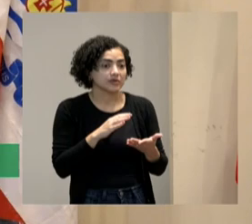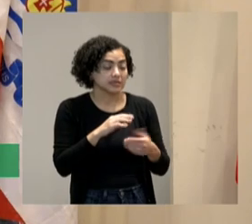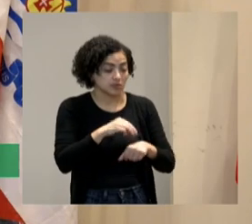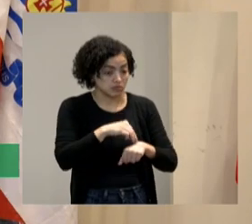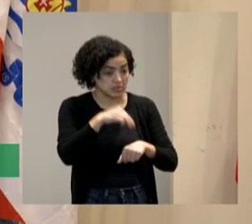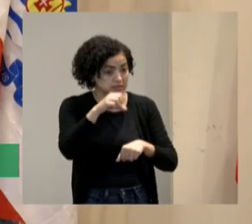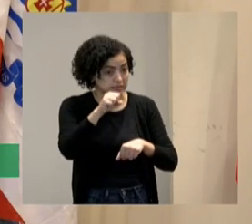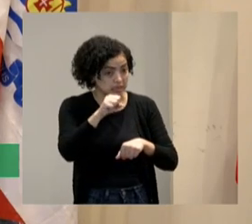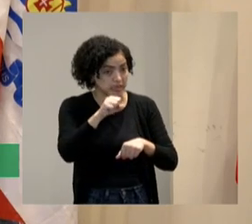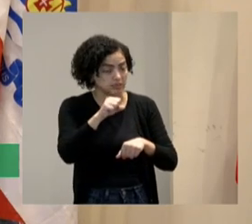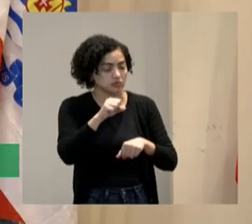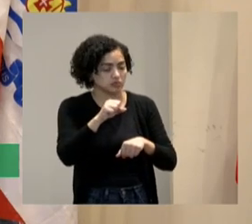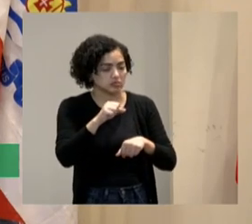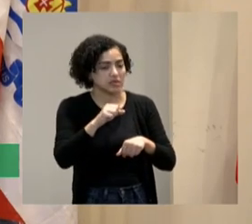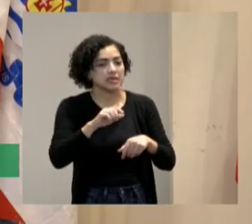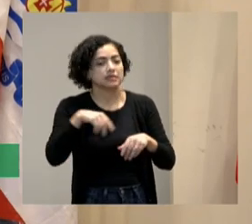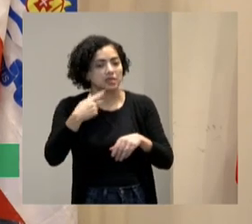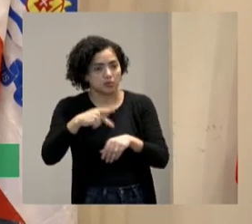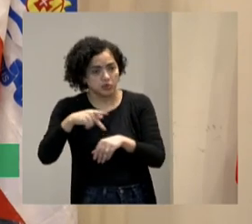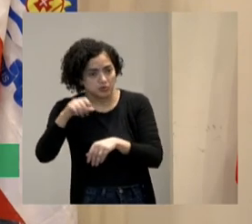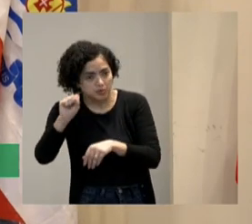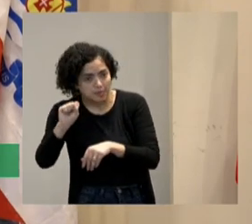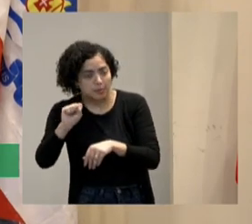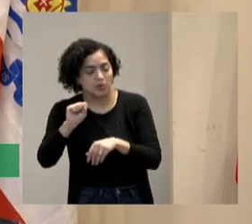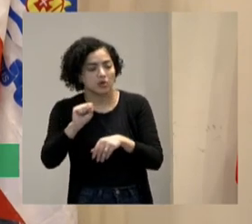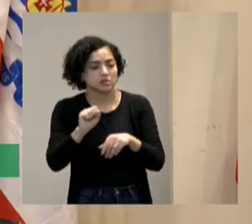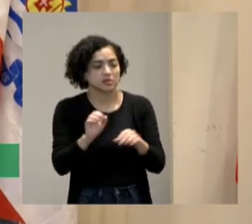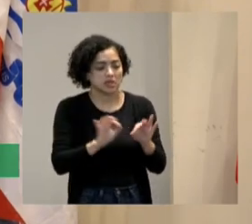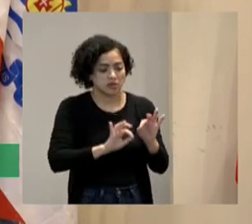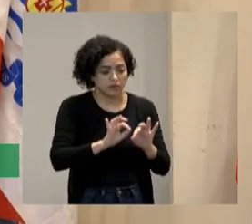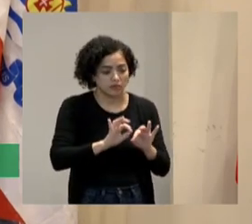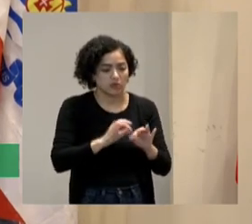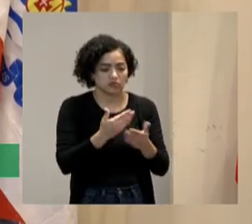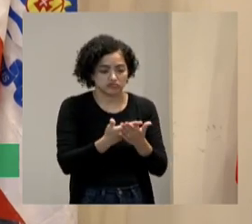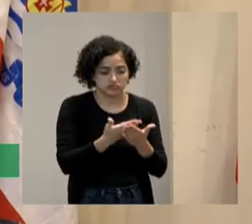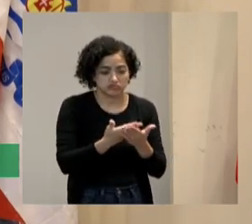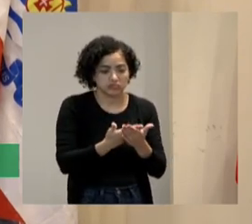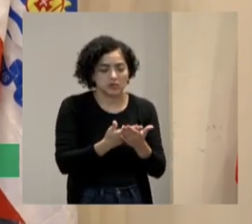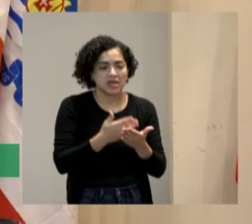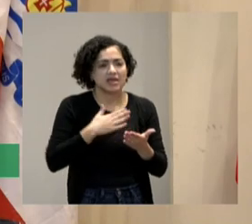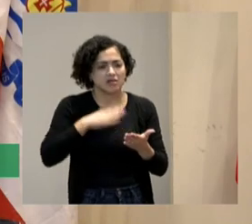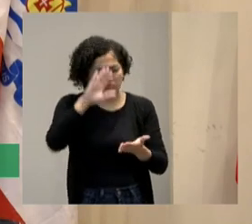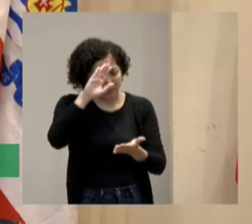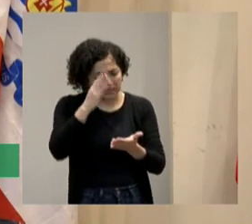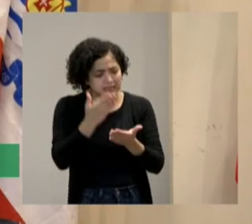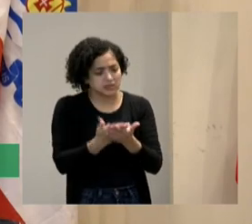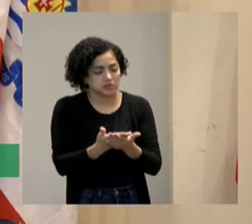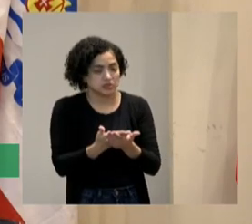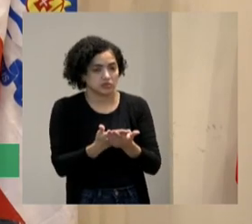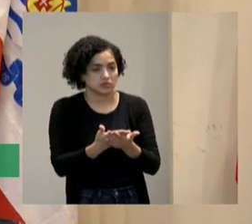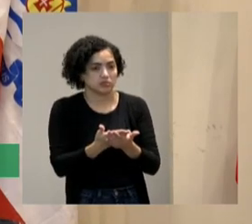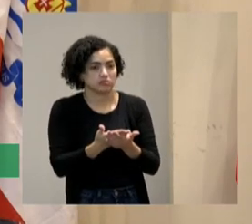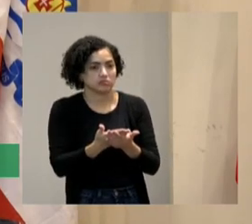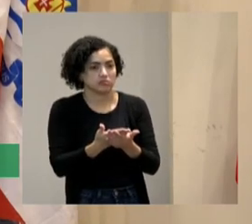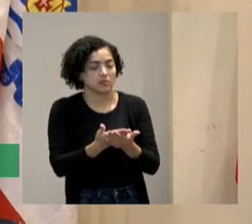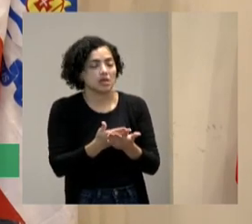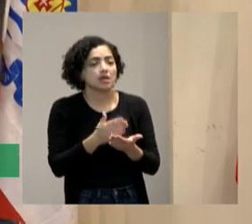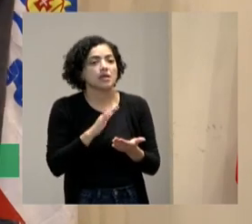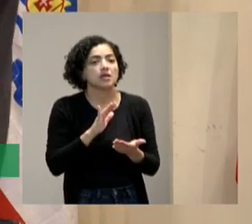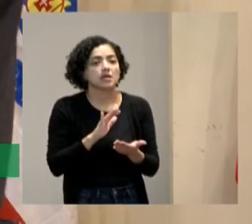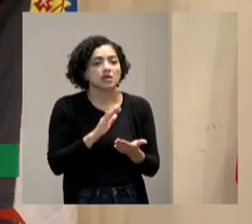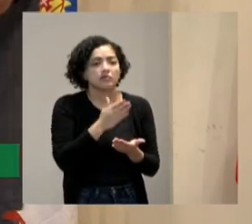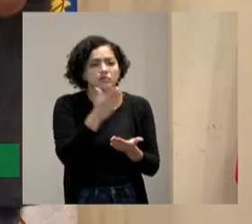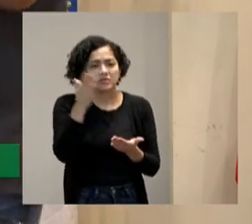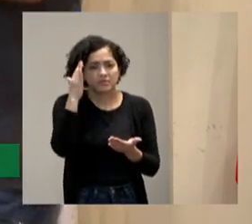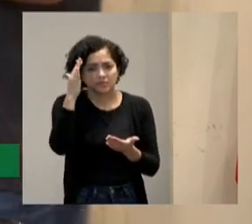eu vou fazer mais uma pós se eu vou fazer esse mestrado que eu tenho uma crença é uma tese que se assim vocês